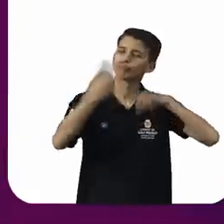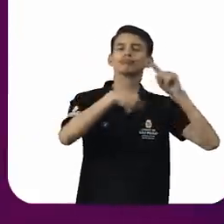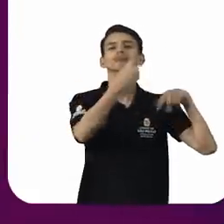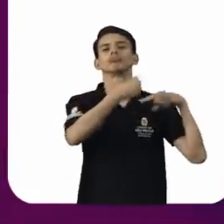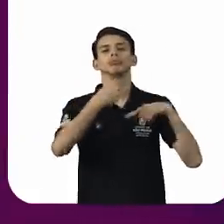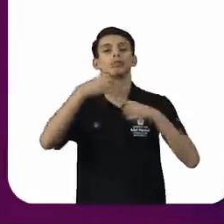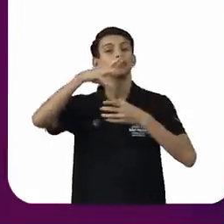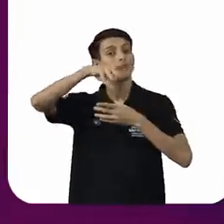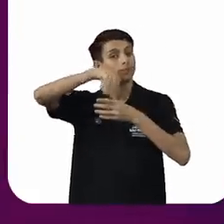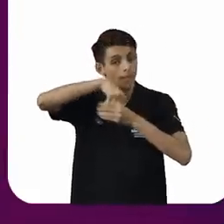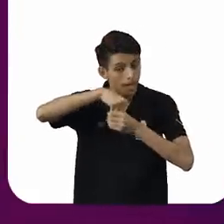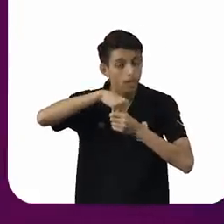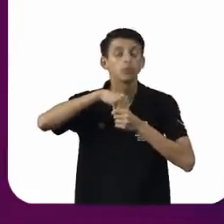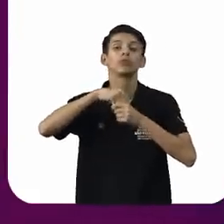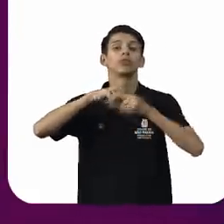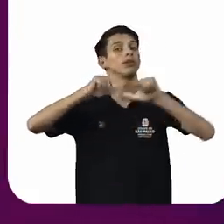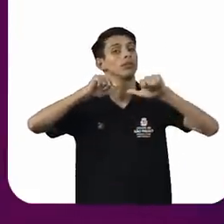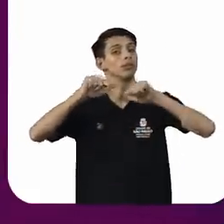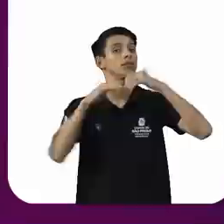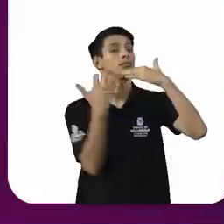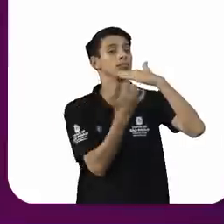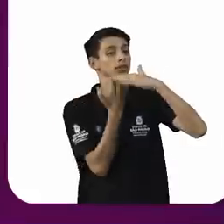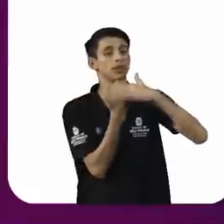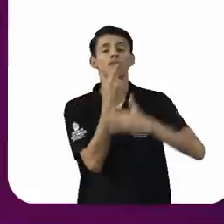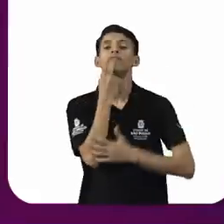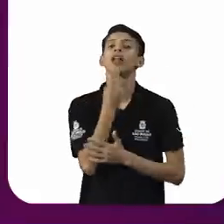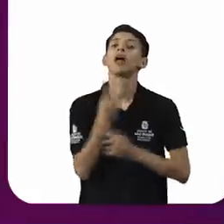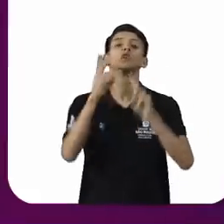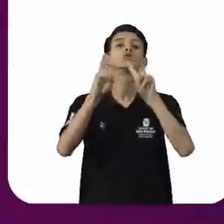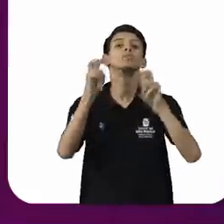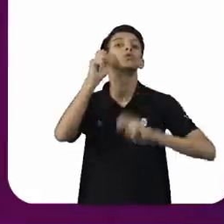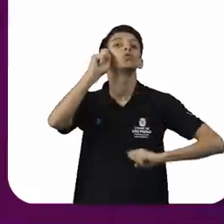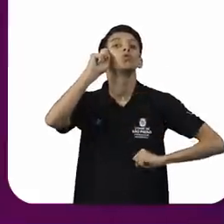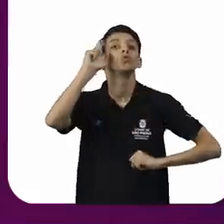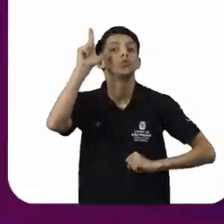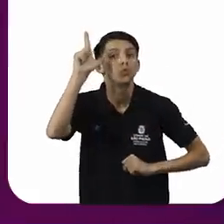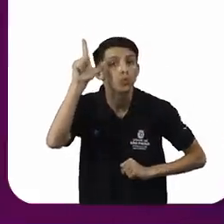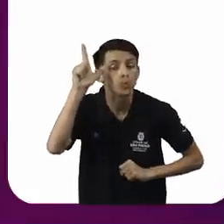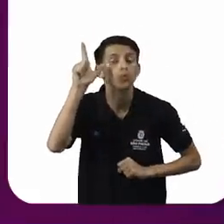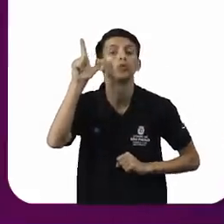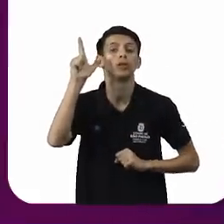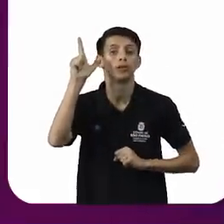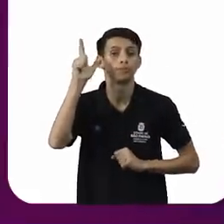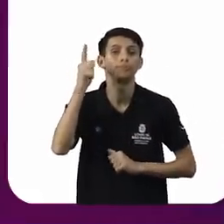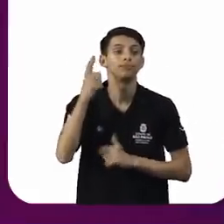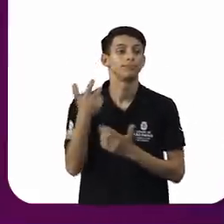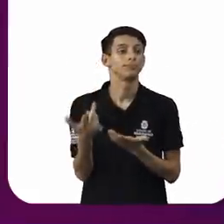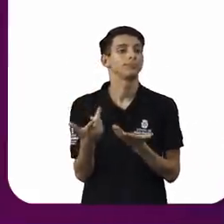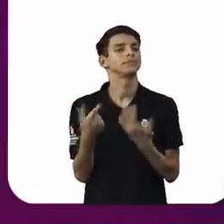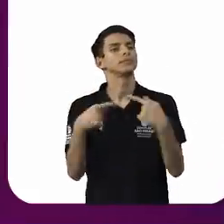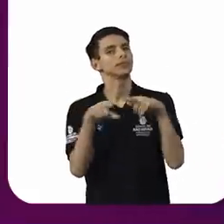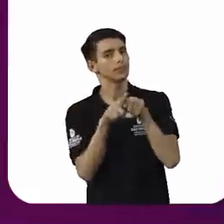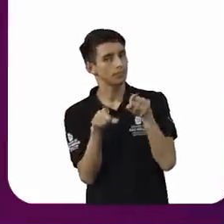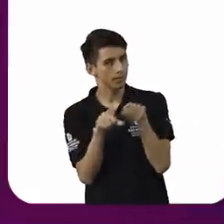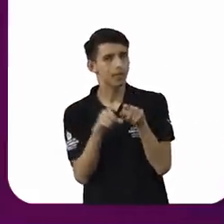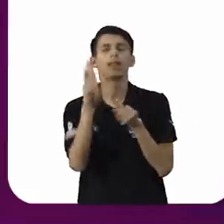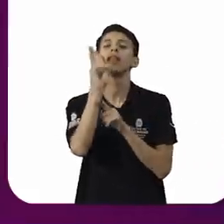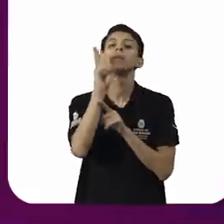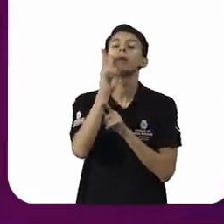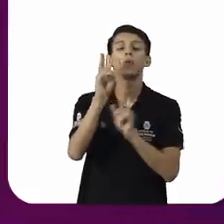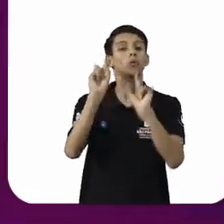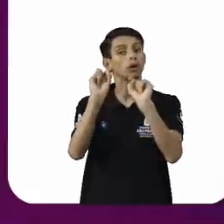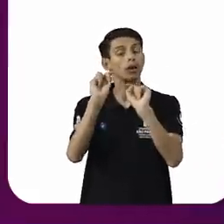onde a gente vai falar sobre essa cultura, sobre o patriarcado, vai ressaltar a importância de mulheres